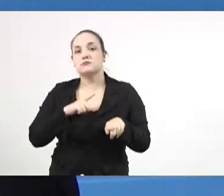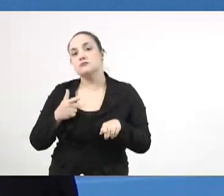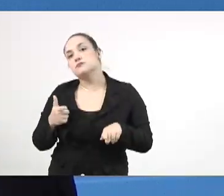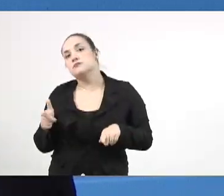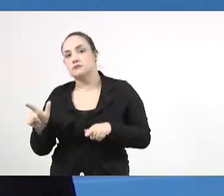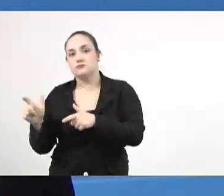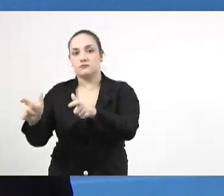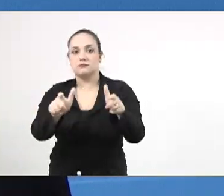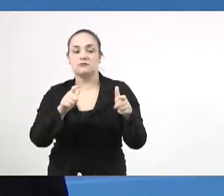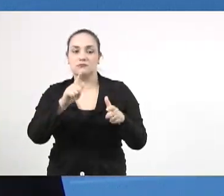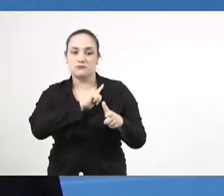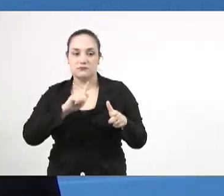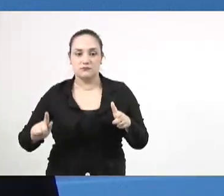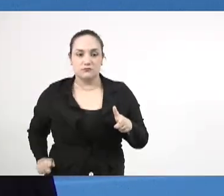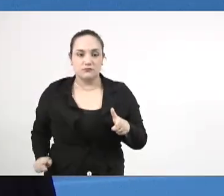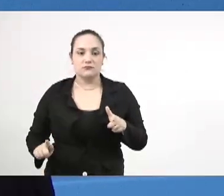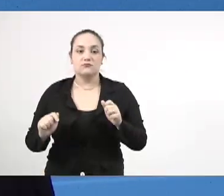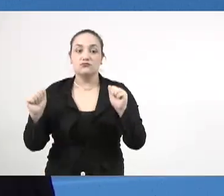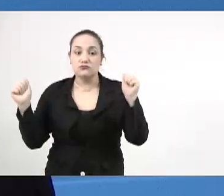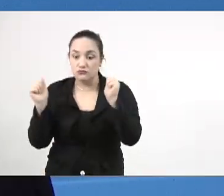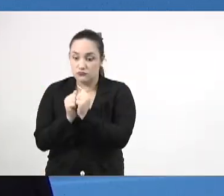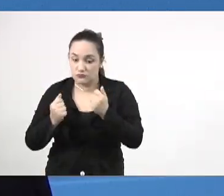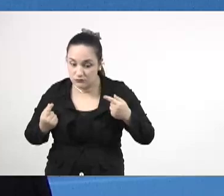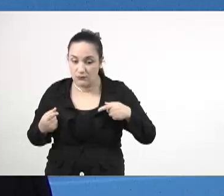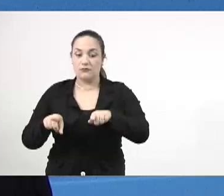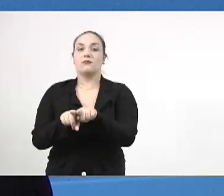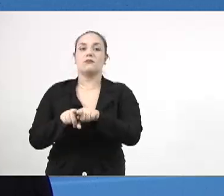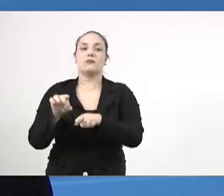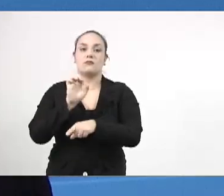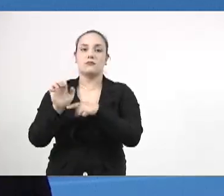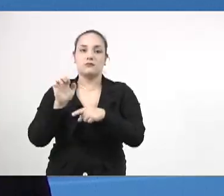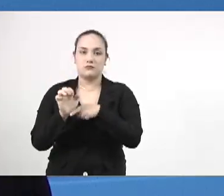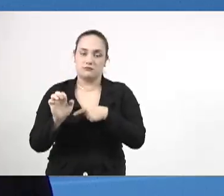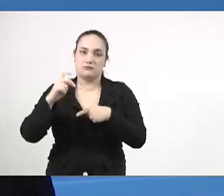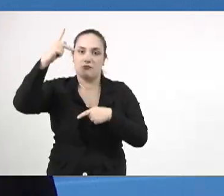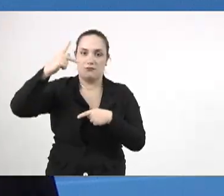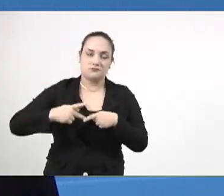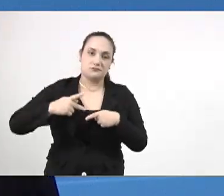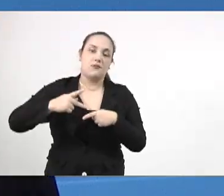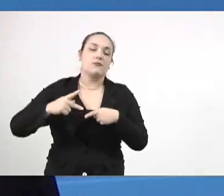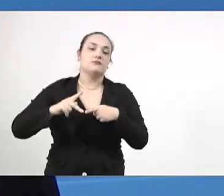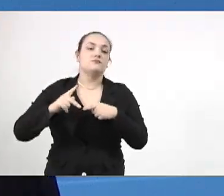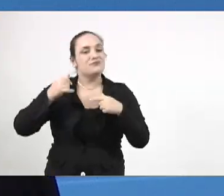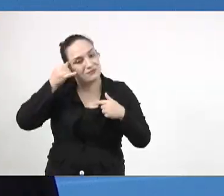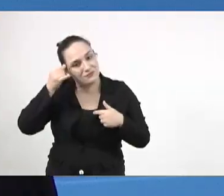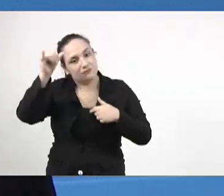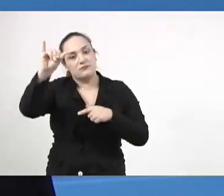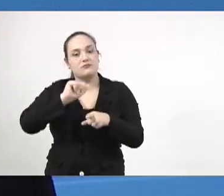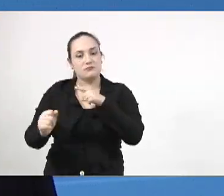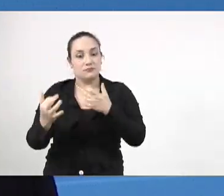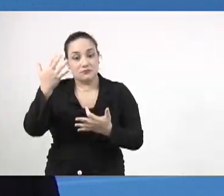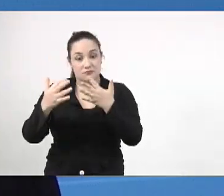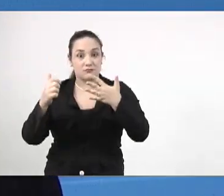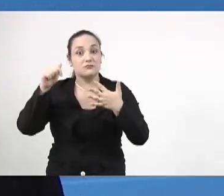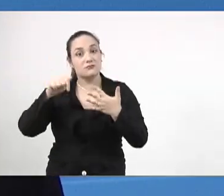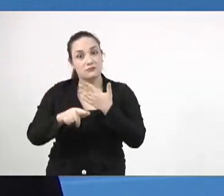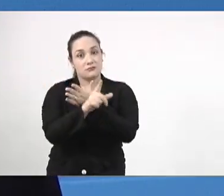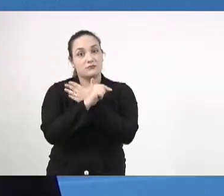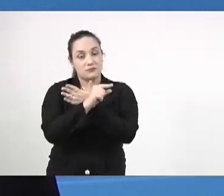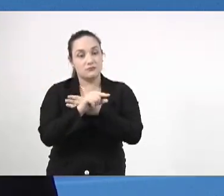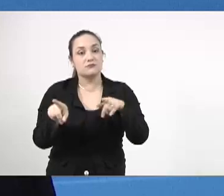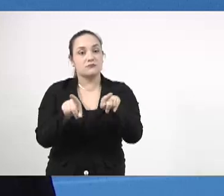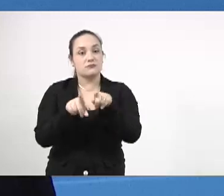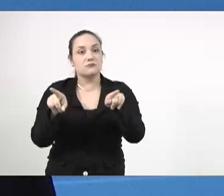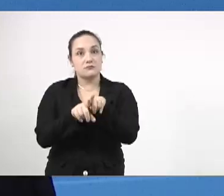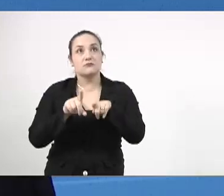para que haja uma ação conjunta dos estados no sentido de combater as queimadas, tanto aqui no Pantanal, quanto